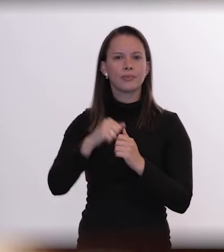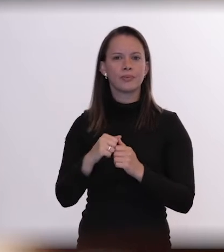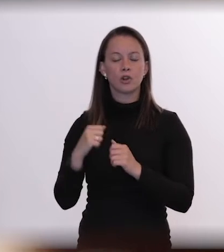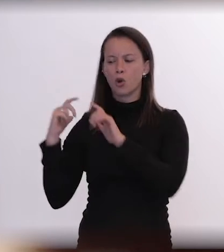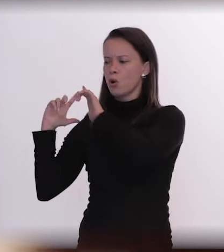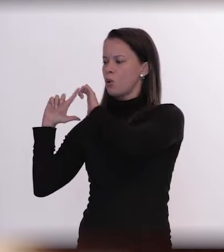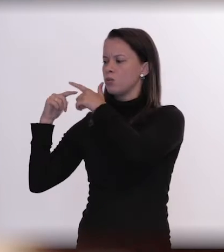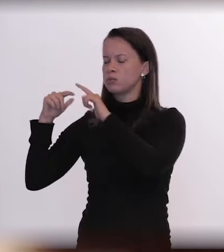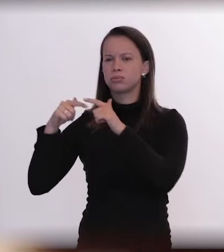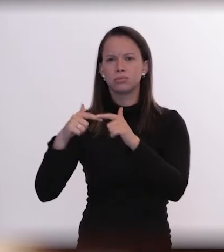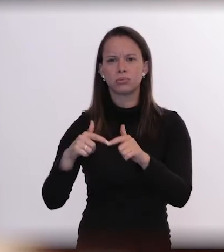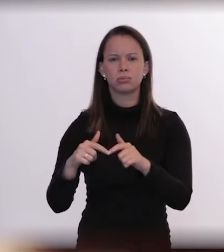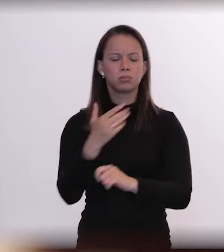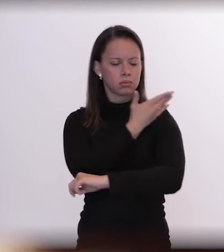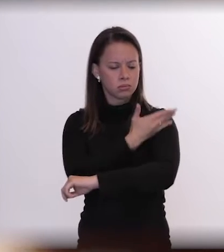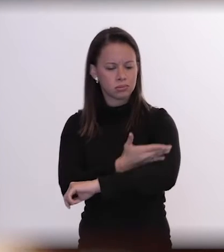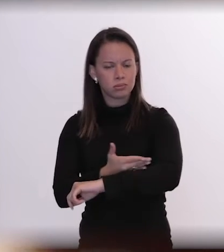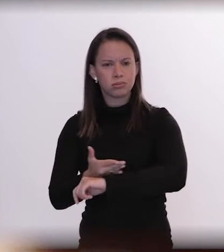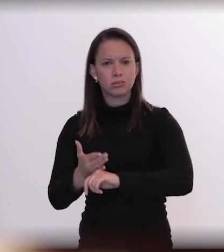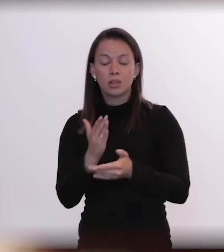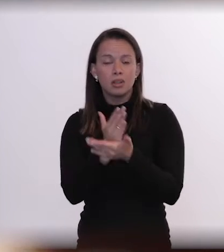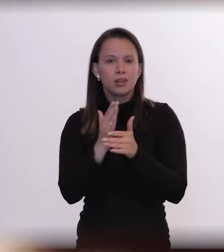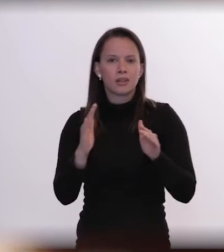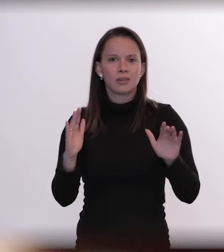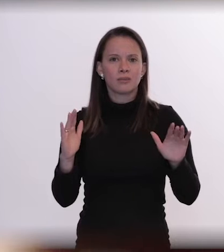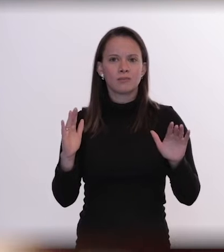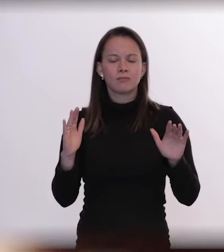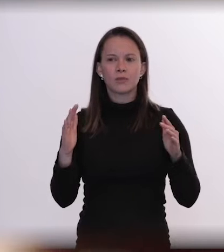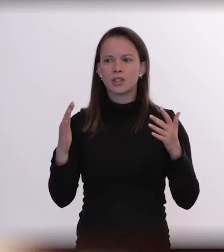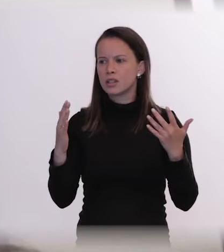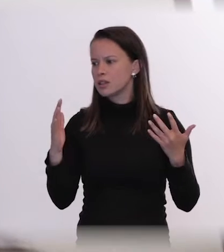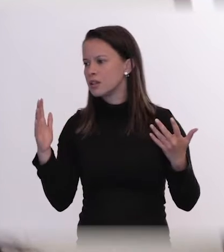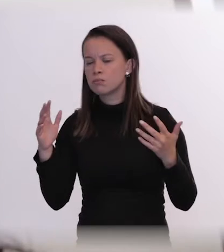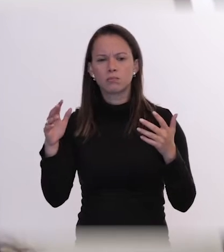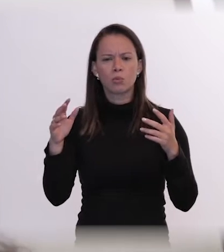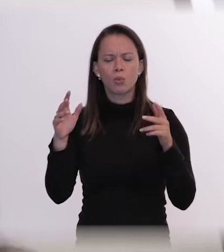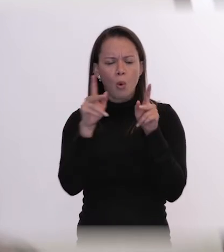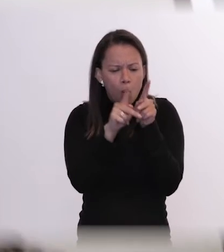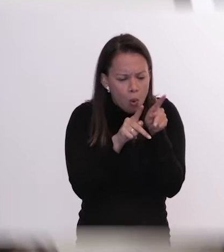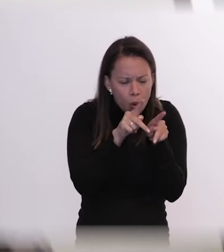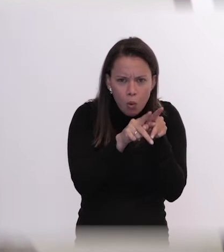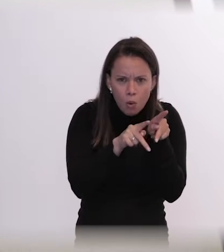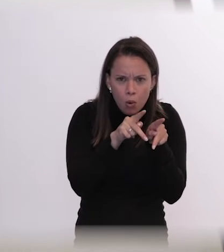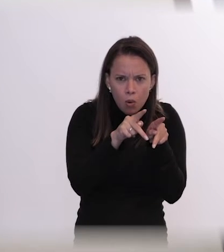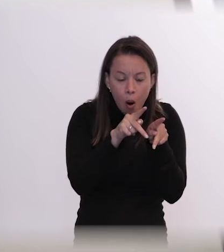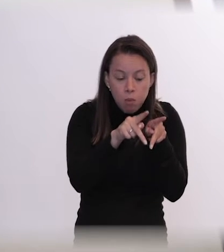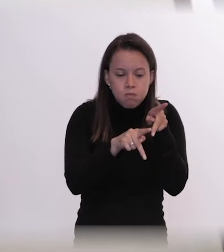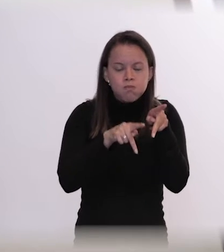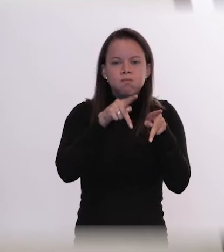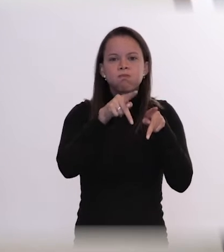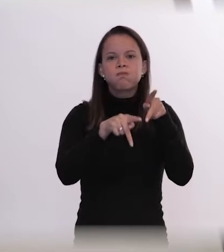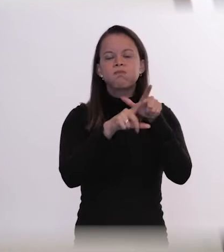tradições, os nossos costumes. e de repente nós nos demos de uma população pequena para uma grande população de